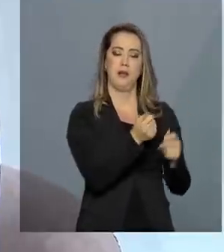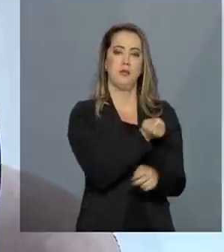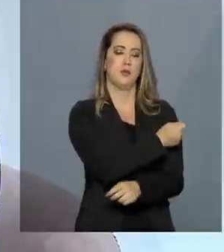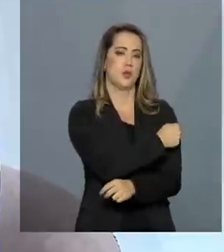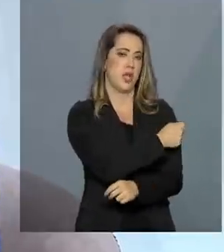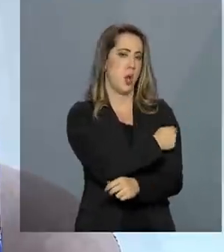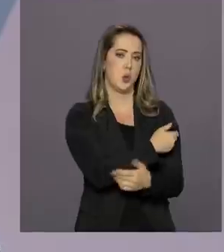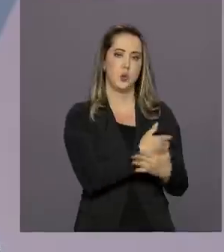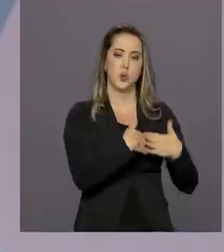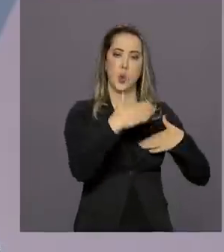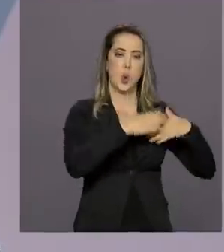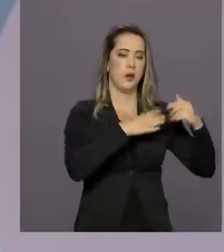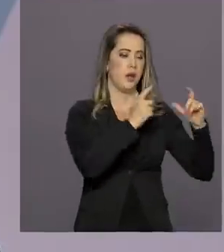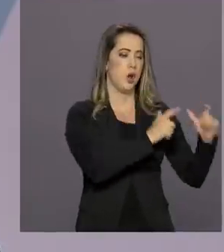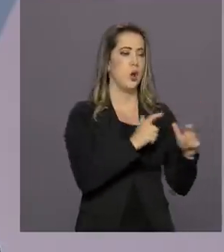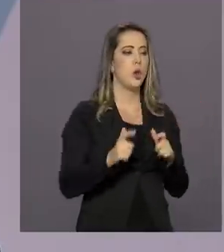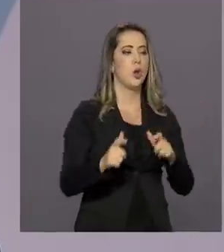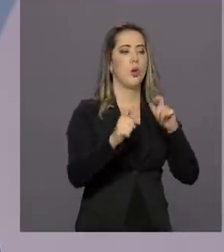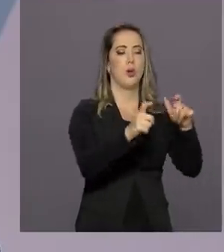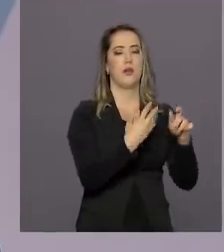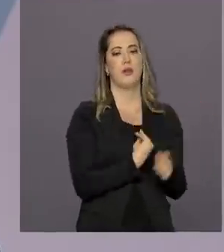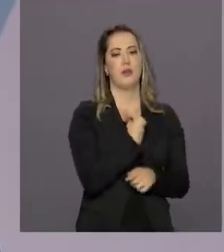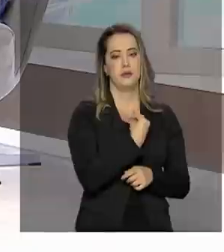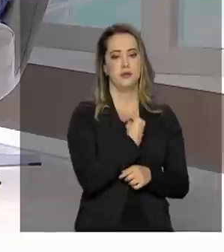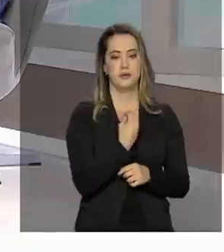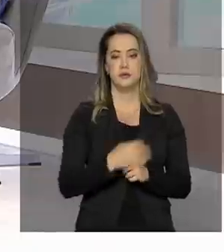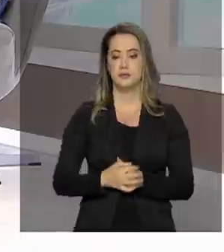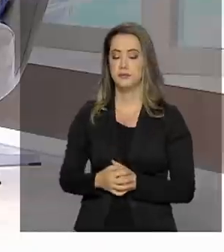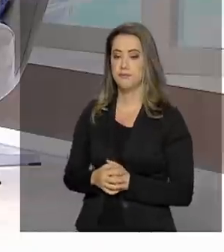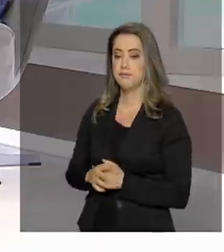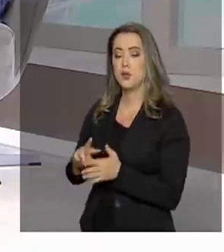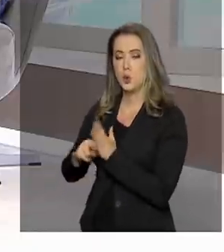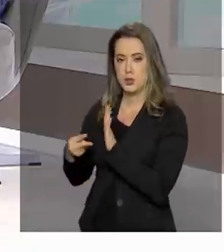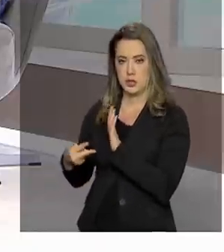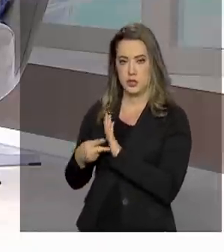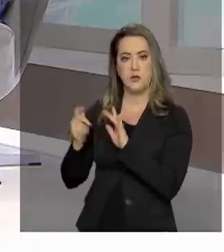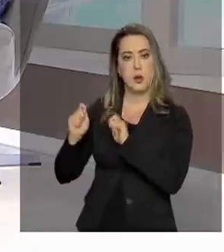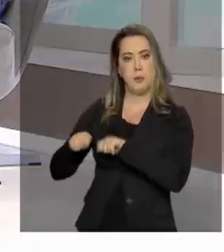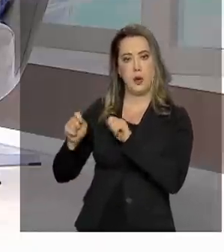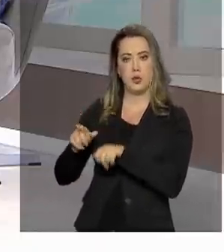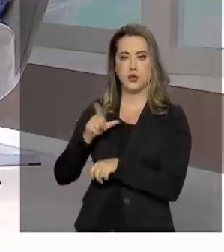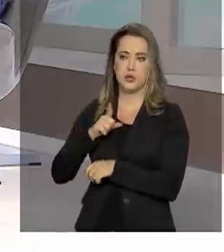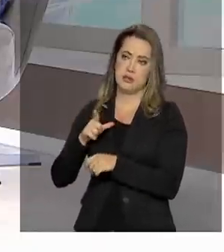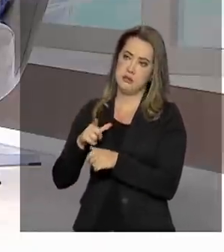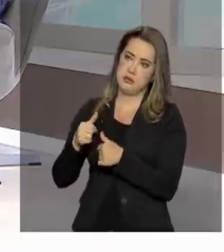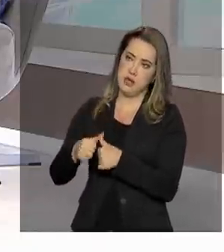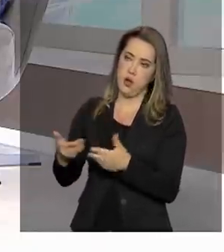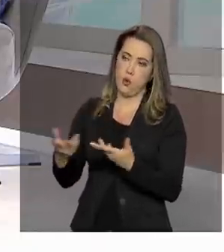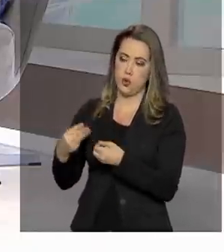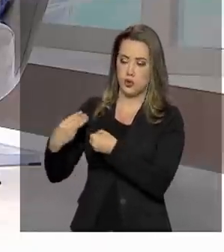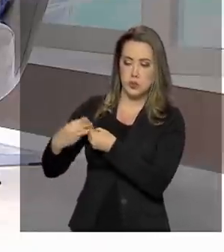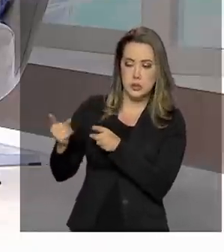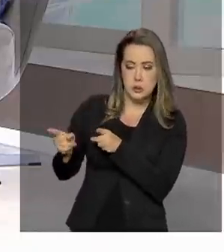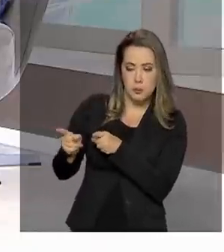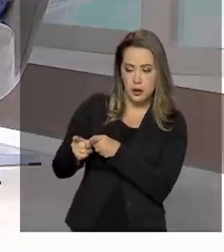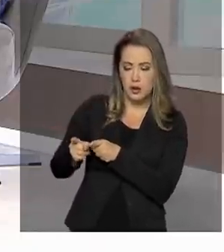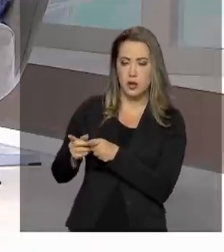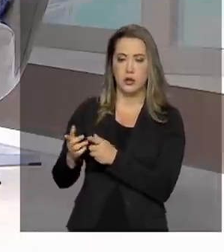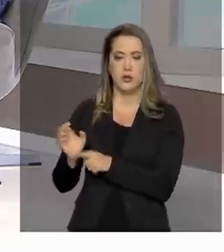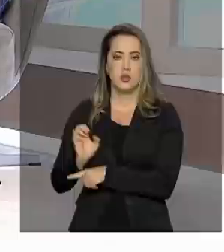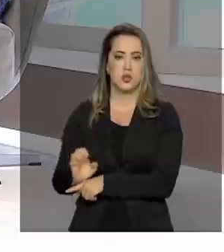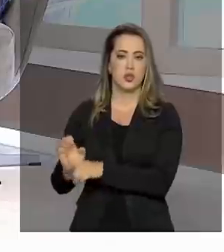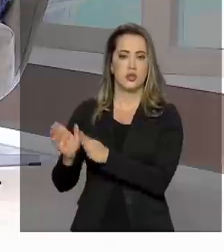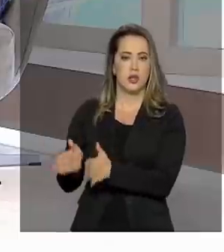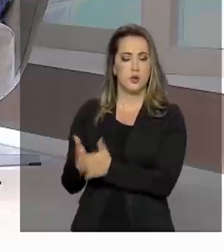independentemente de onde eles estejam. Ou seja, eles podem estar em municípios, hoje, pequenos, de estados